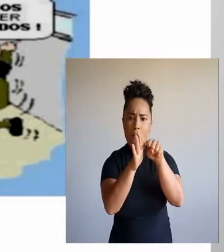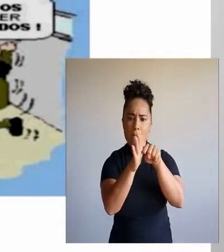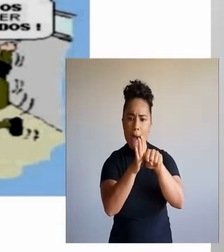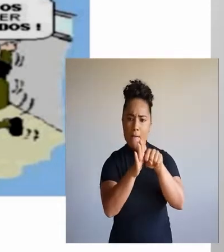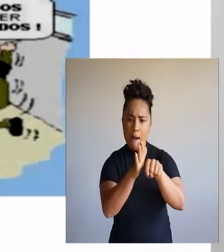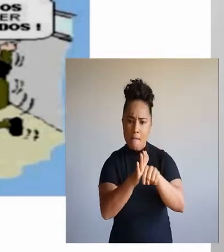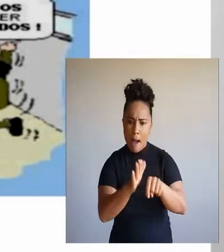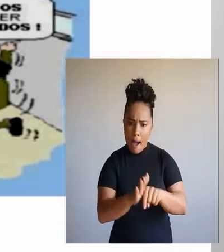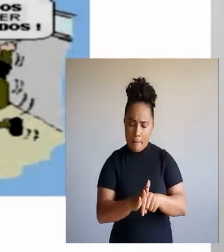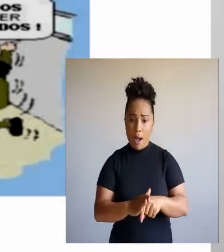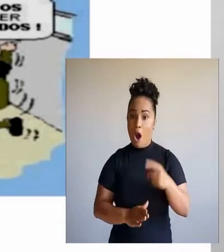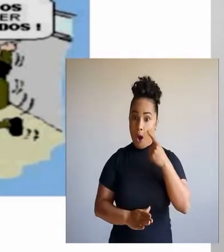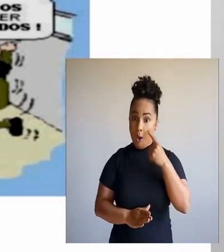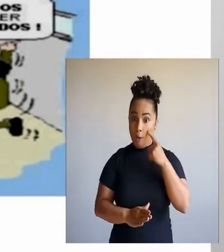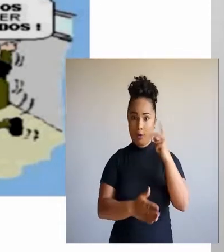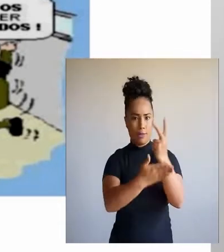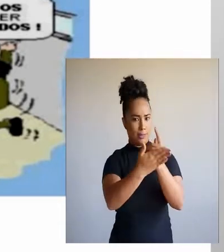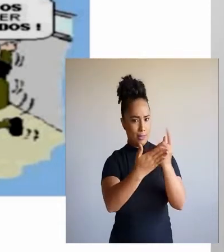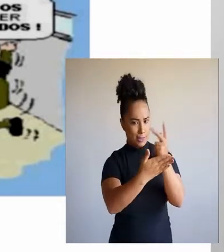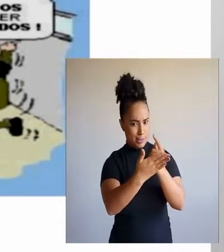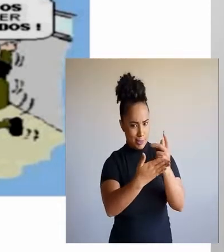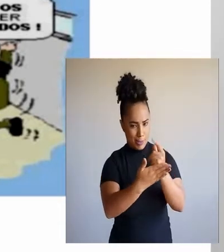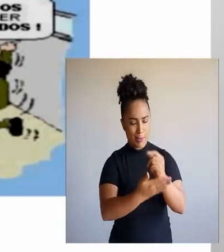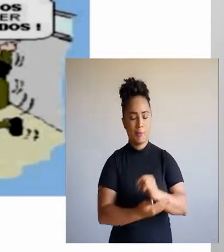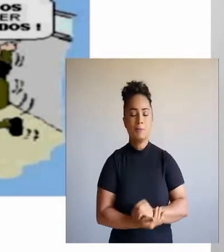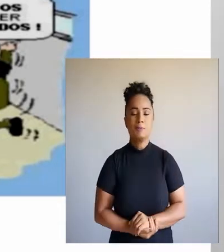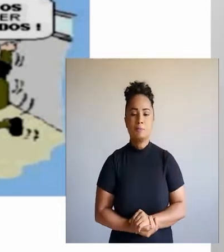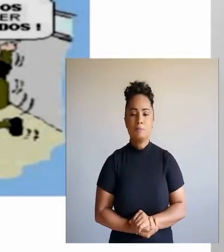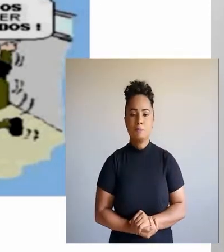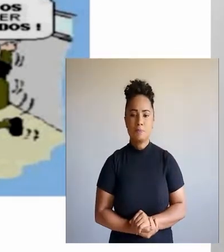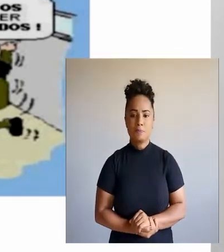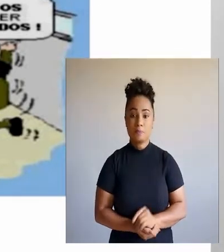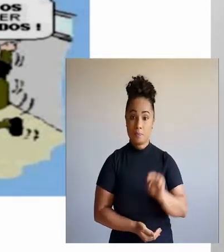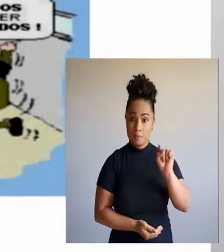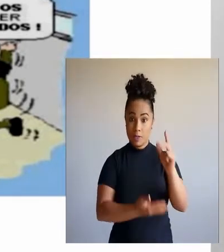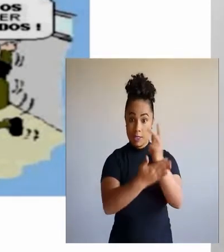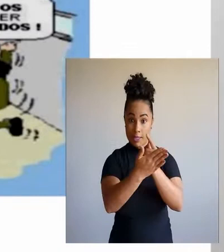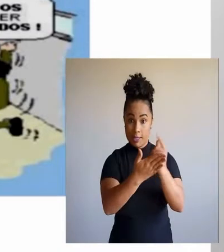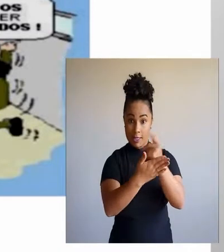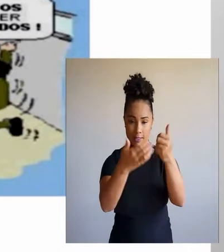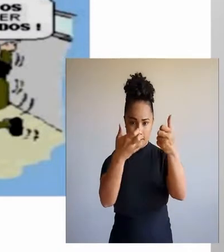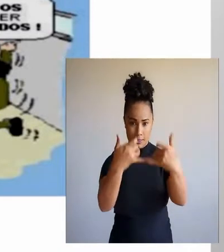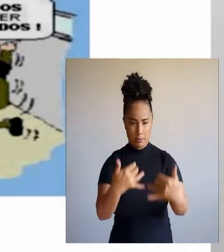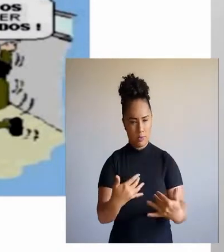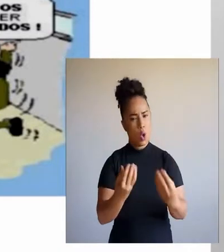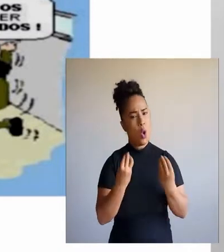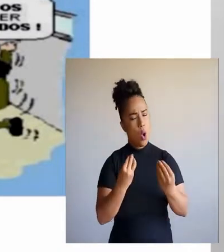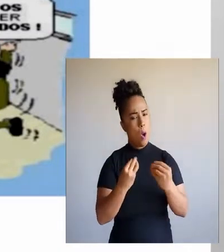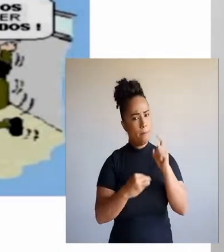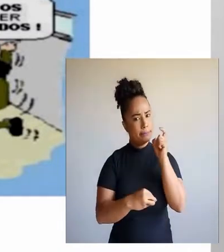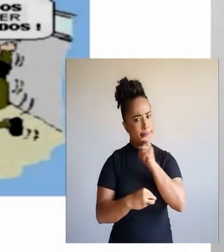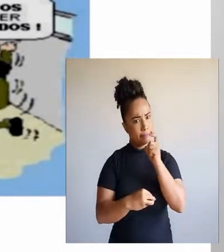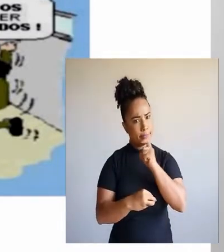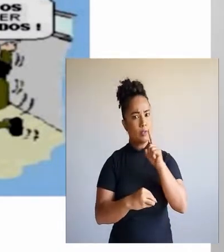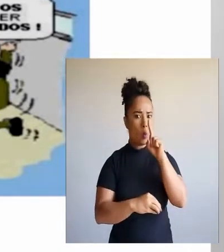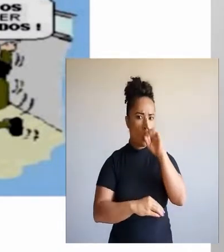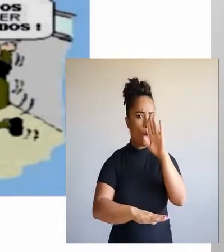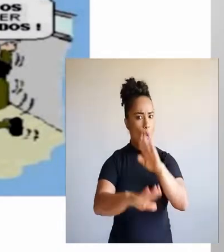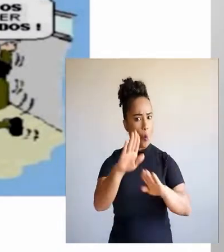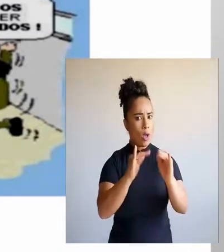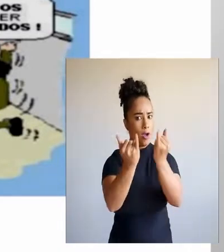alternativas. Vamos ler a imagem para a gente entender. Diz o seguinte. O poder de um boato.